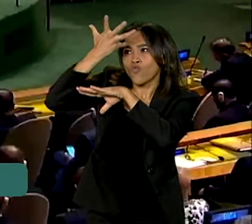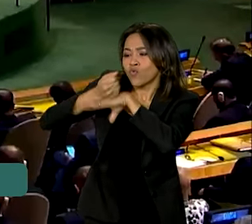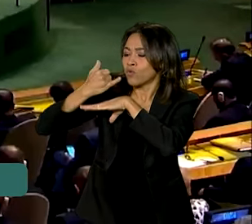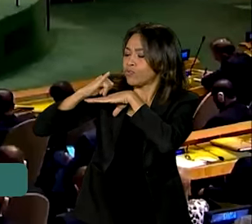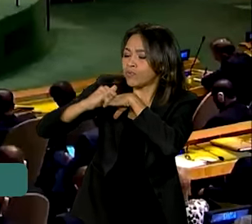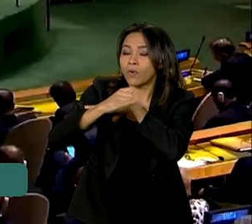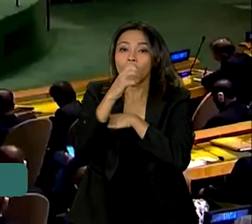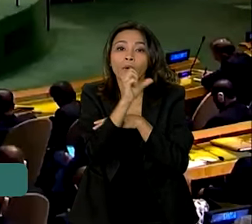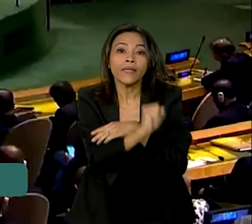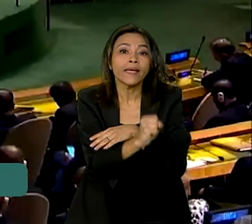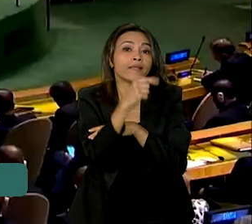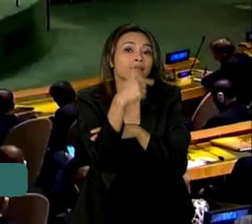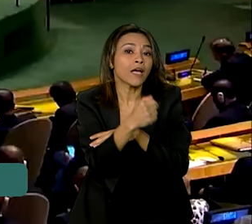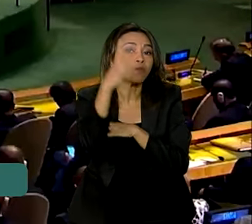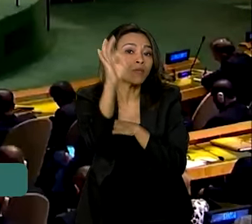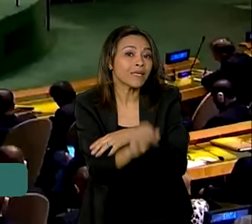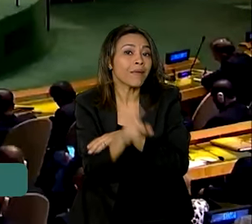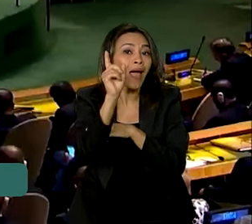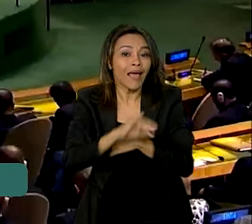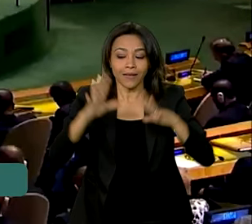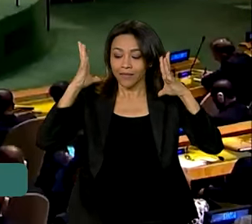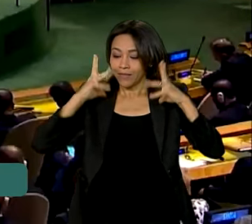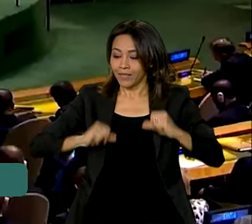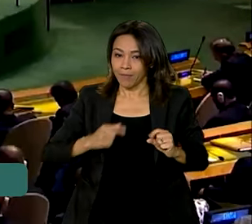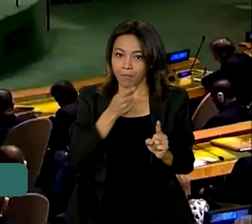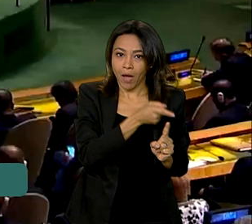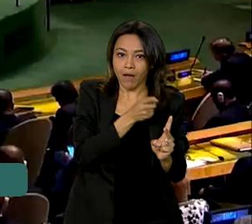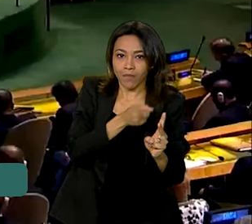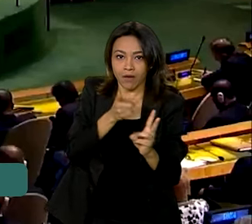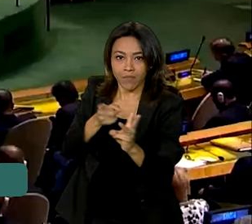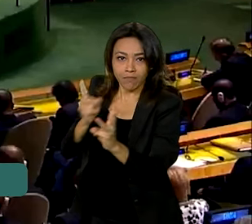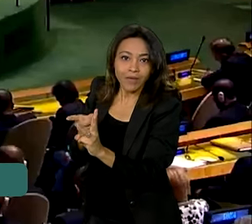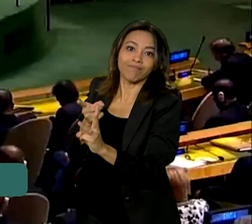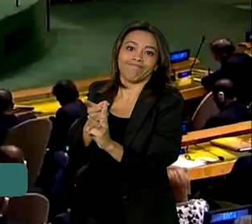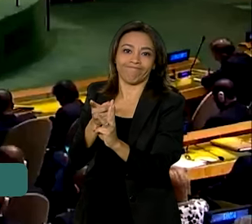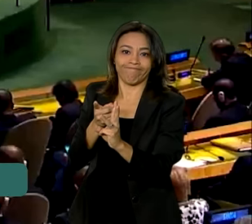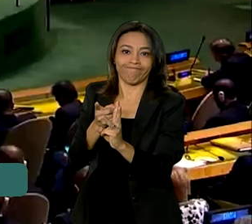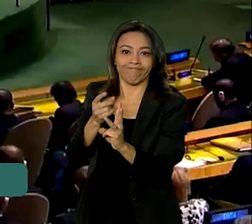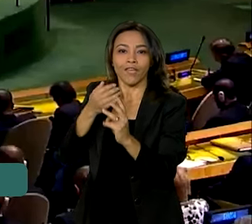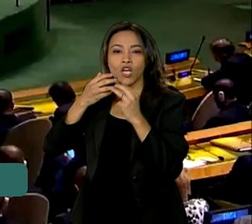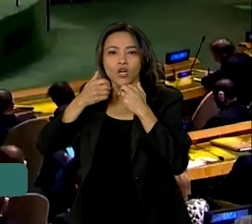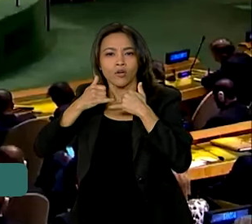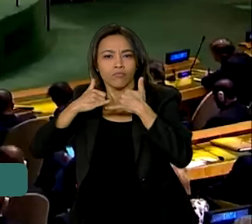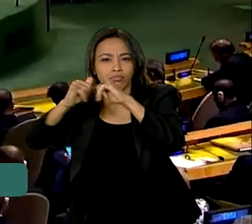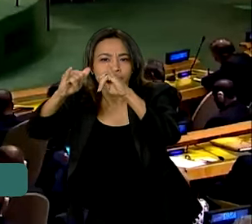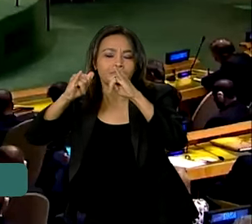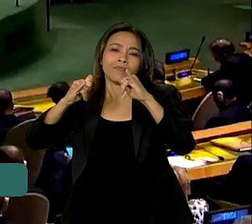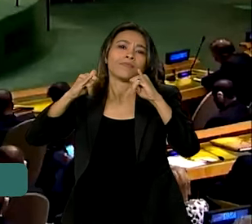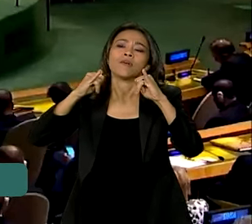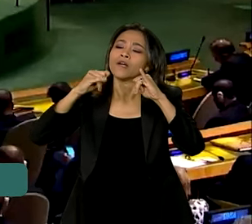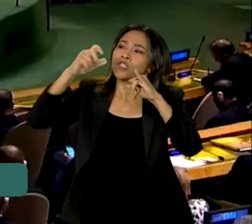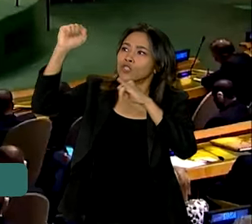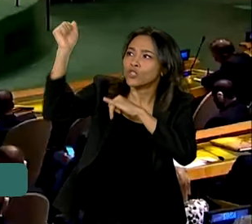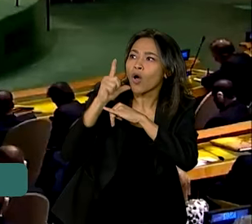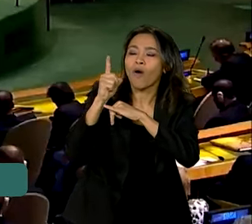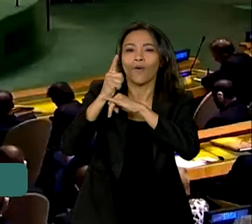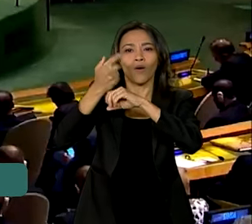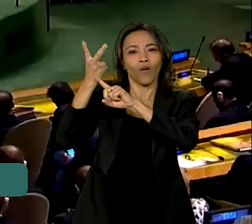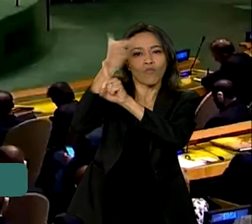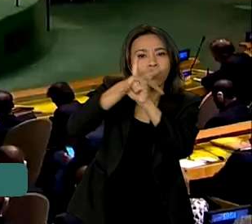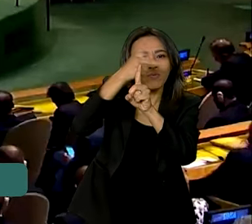energia elétrica provém de fontes limpas e renováveis. A geração de energia solar, eólica,